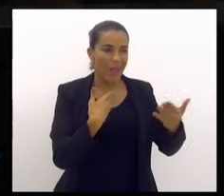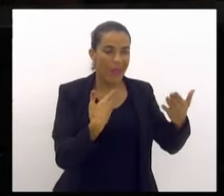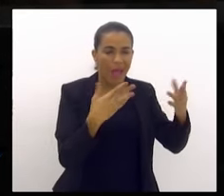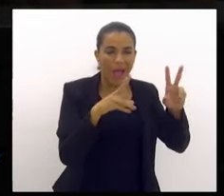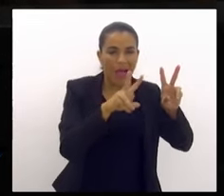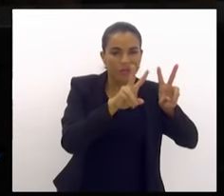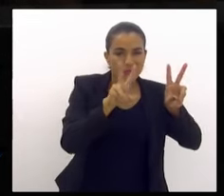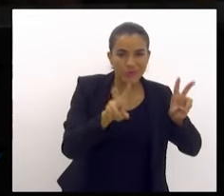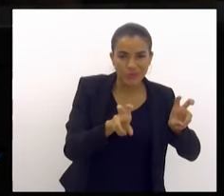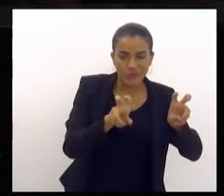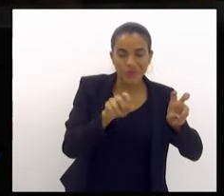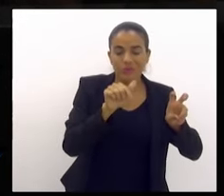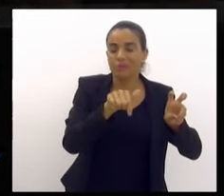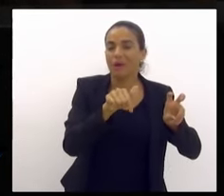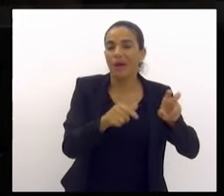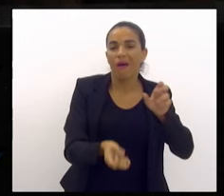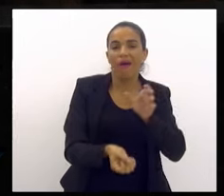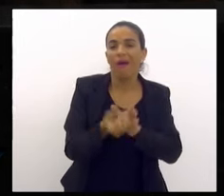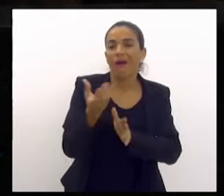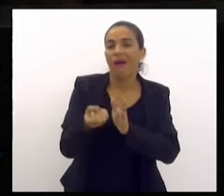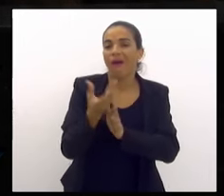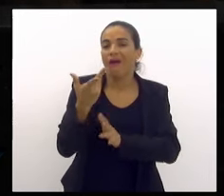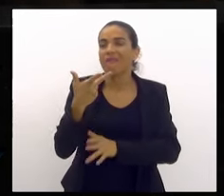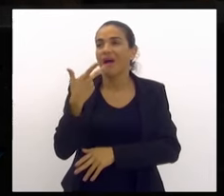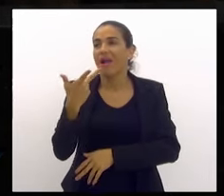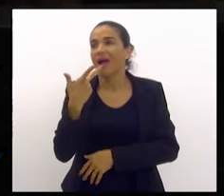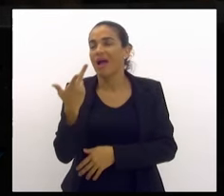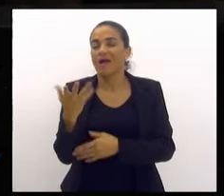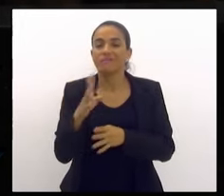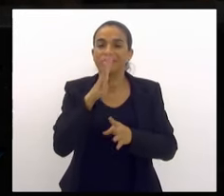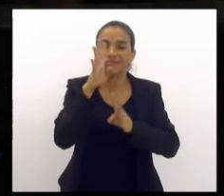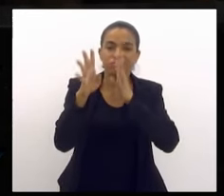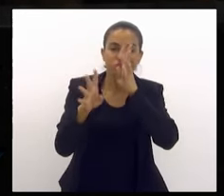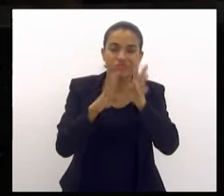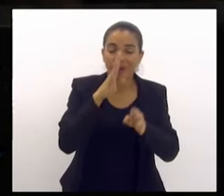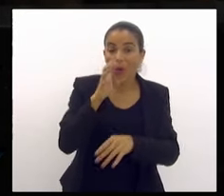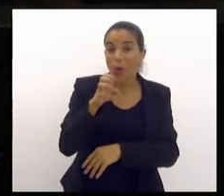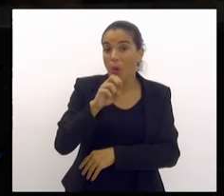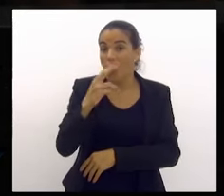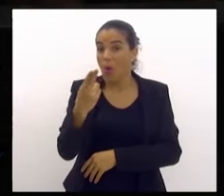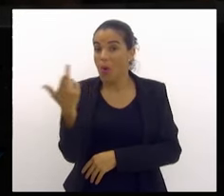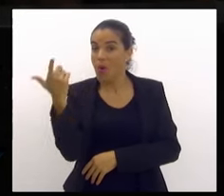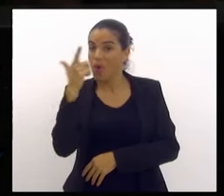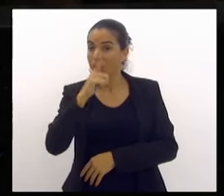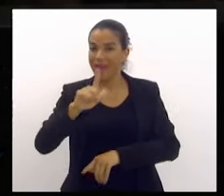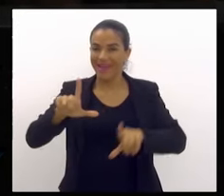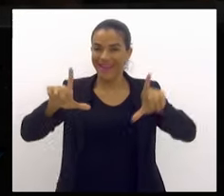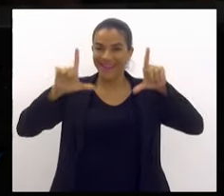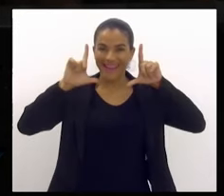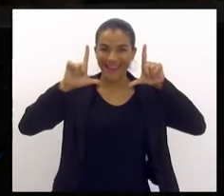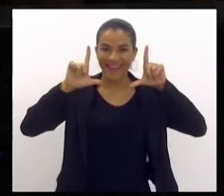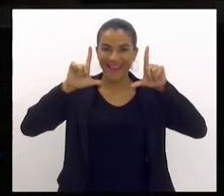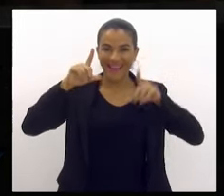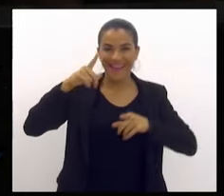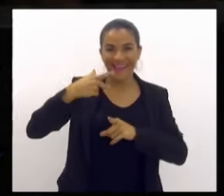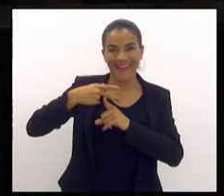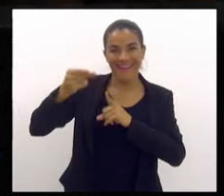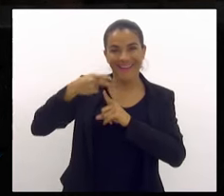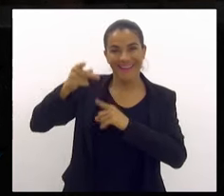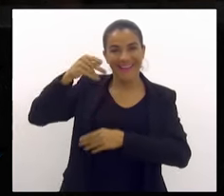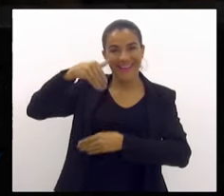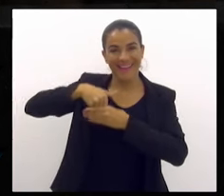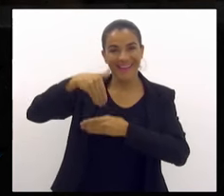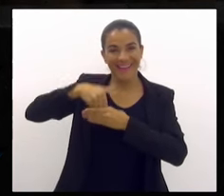ficar fazendo ilações ou querer ter até ganhos políticos, porque é um assunto